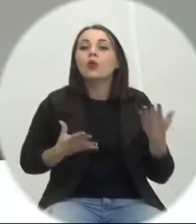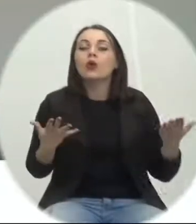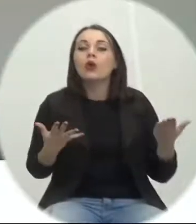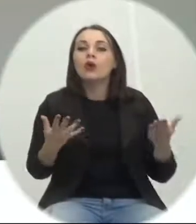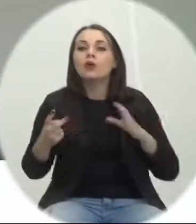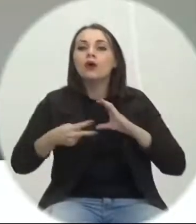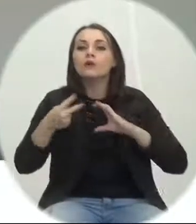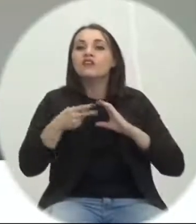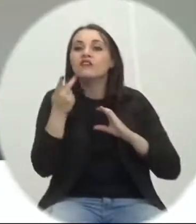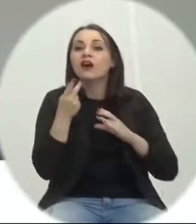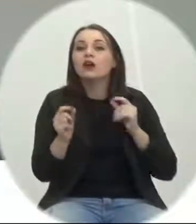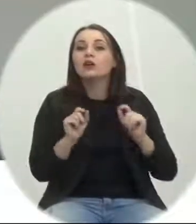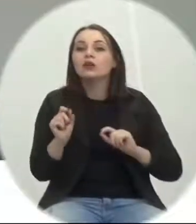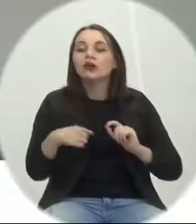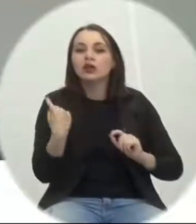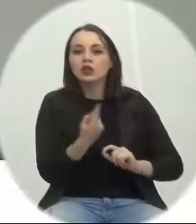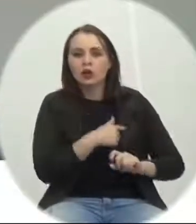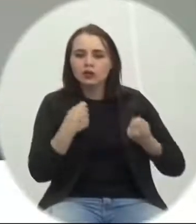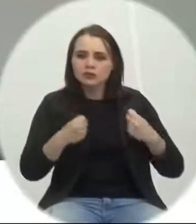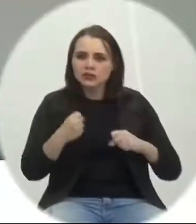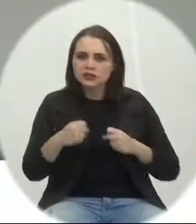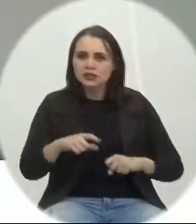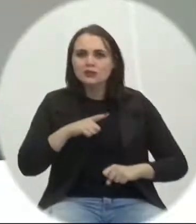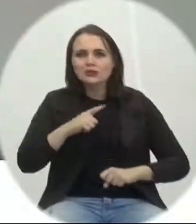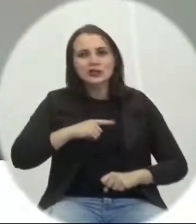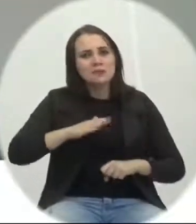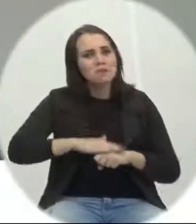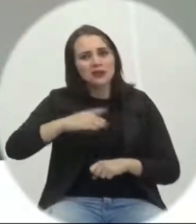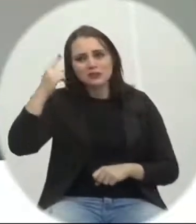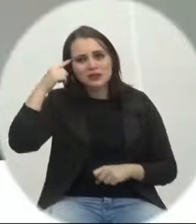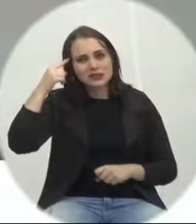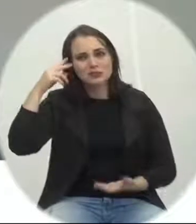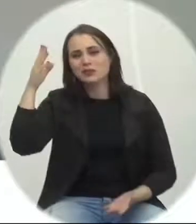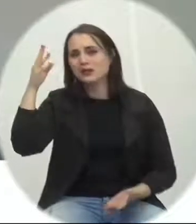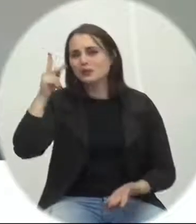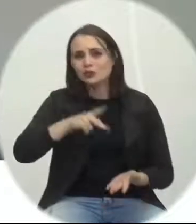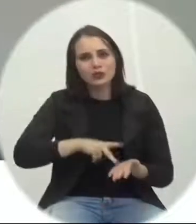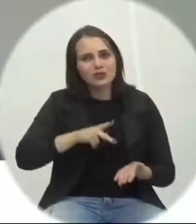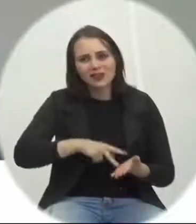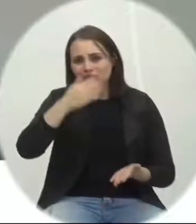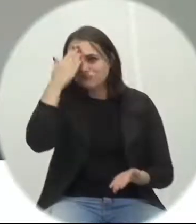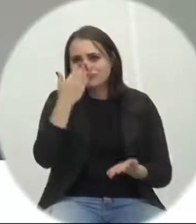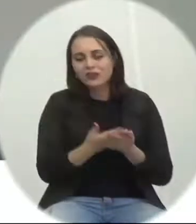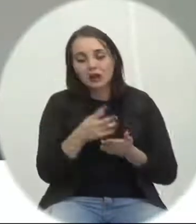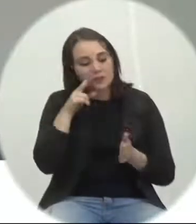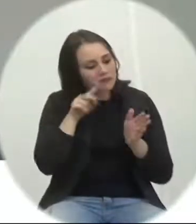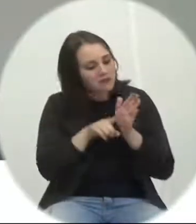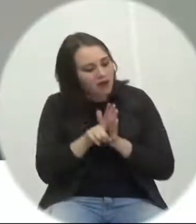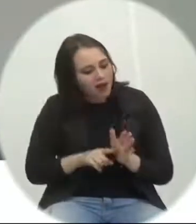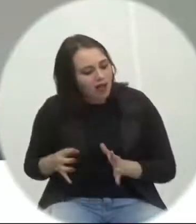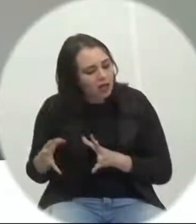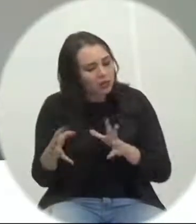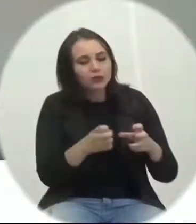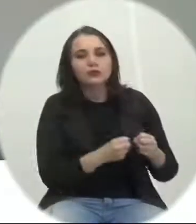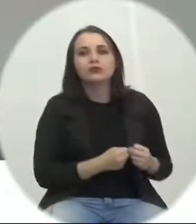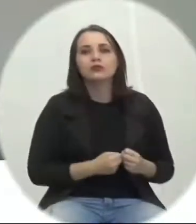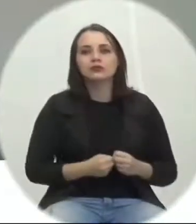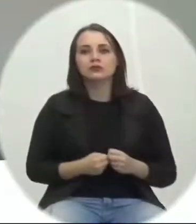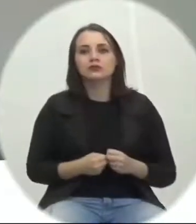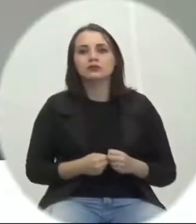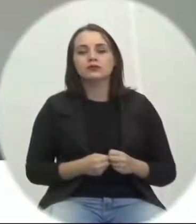precisamos ter mais racionalidade para analisar essas questões. Porque, senhores, têm